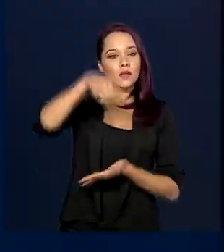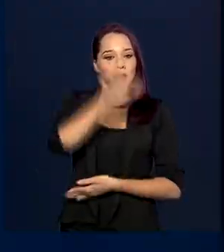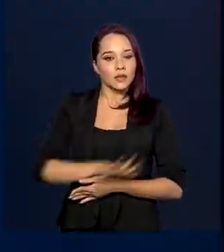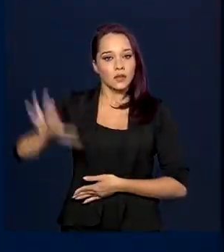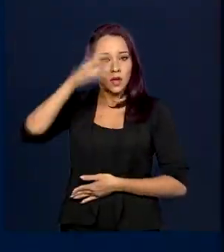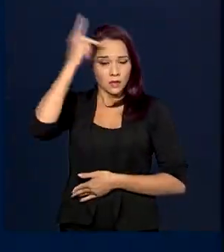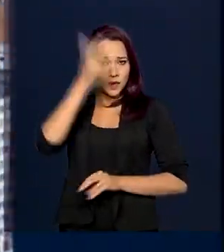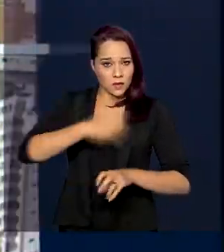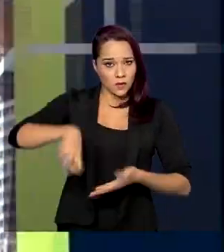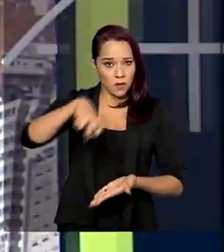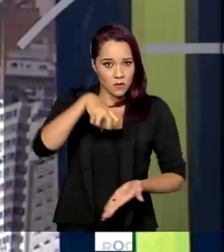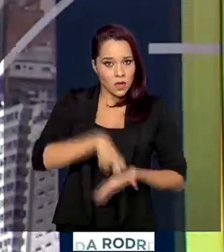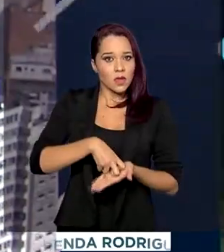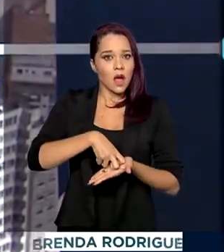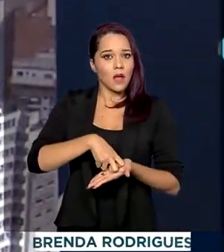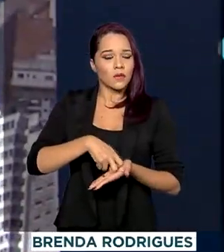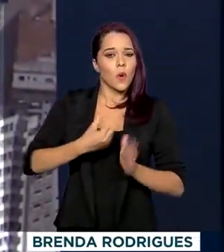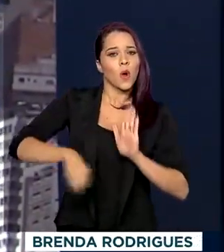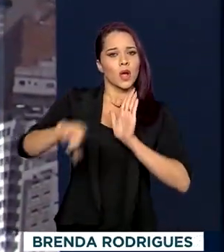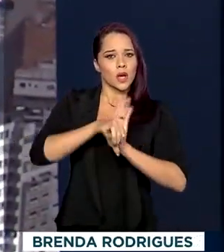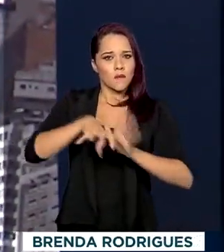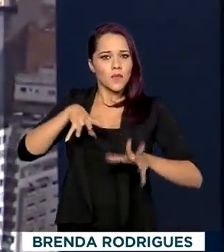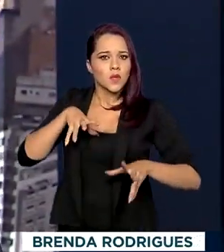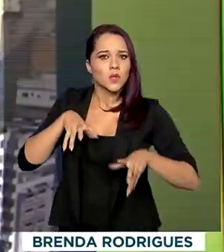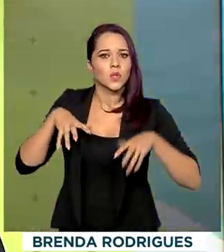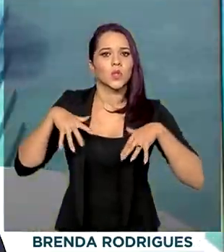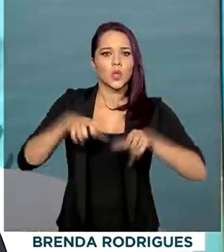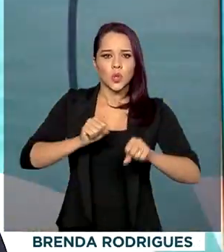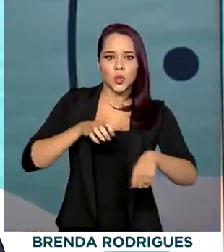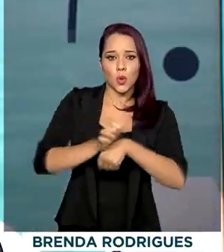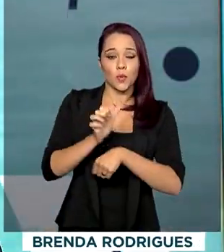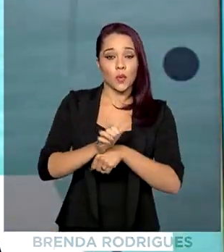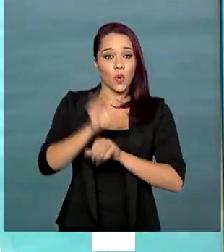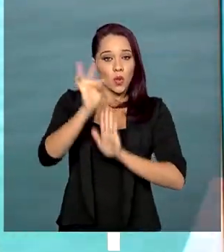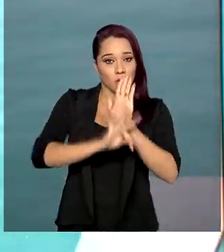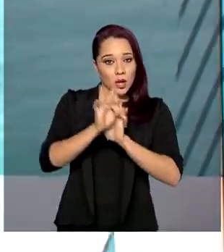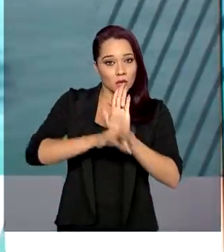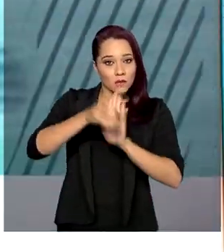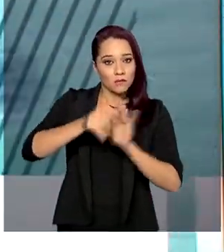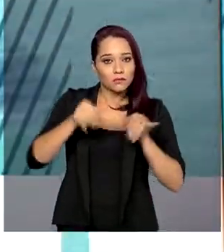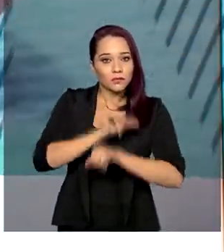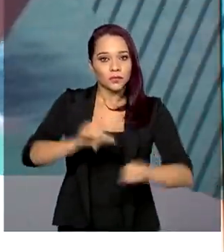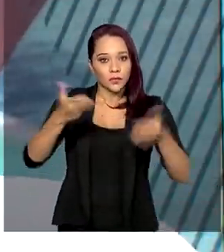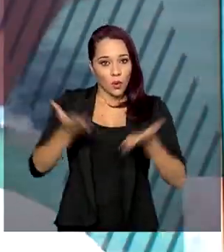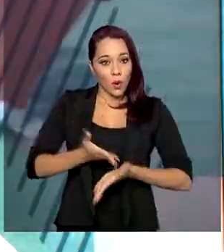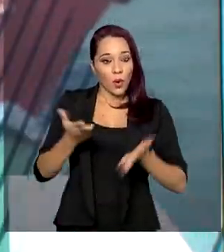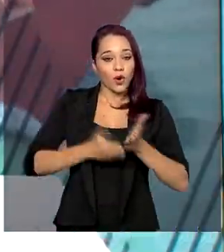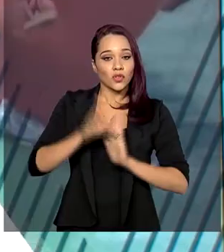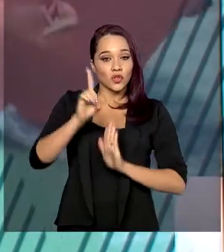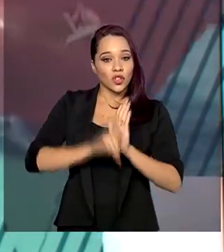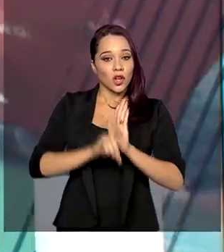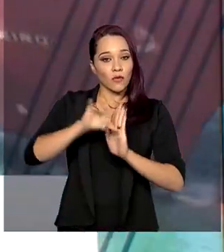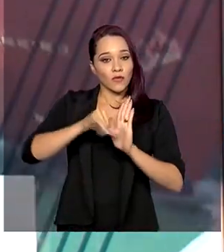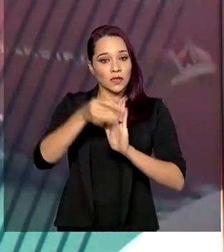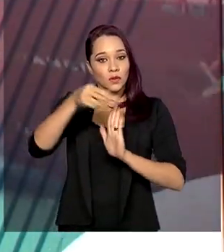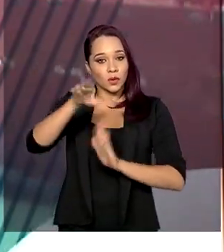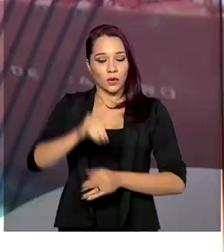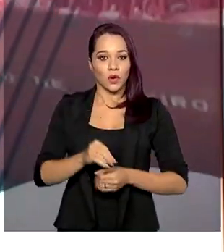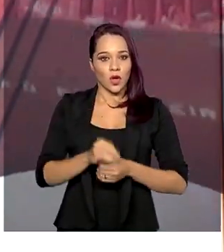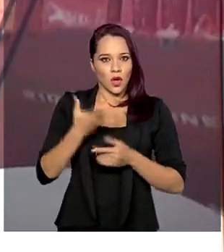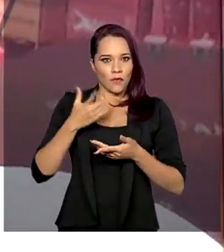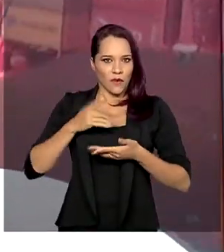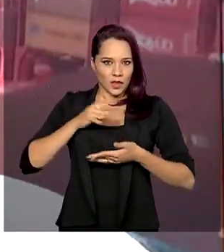de Condenados por Estupro. O texto foi publicado hoje no Diário Oficial da União. O registro terá perfil genético e